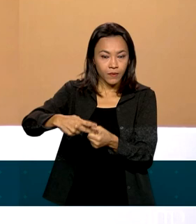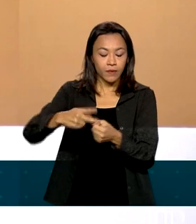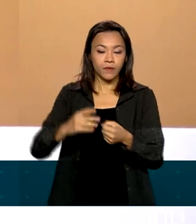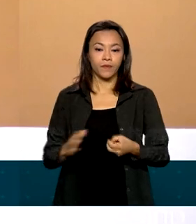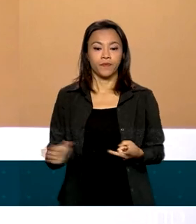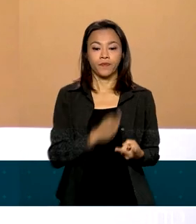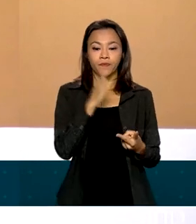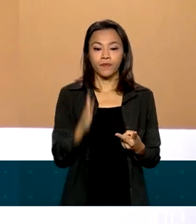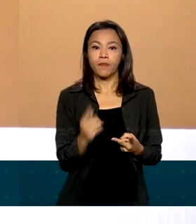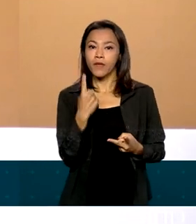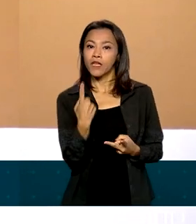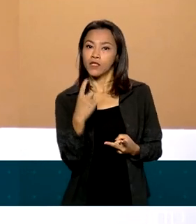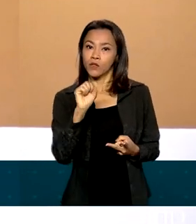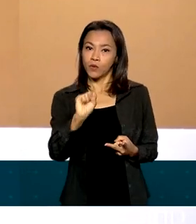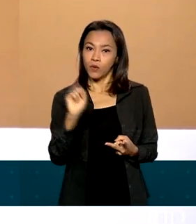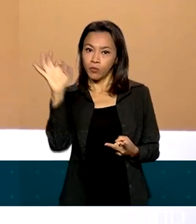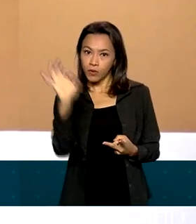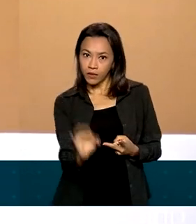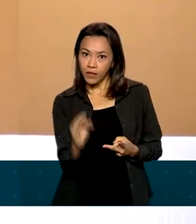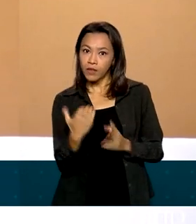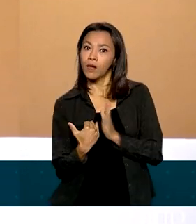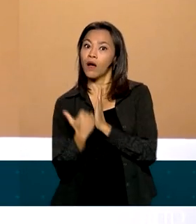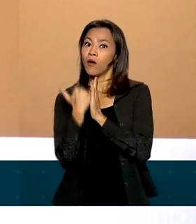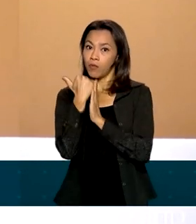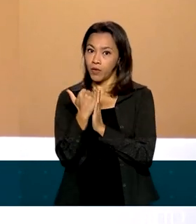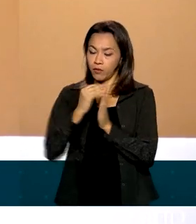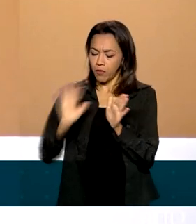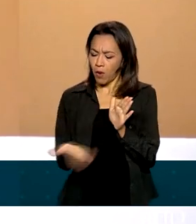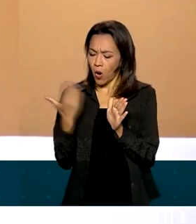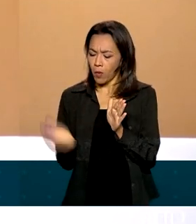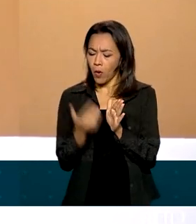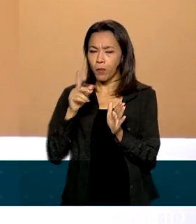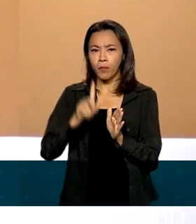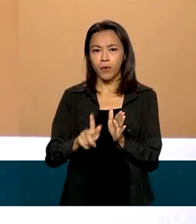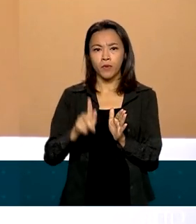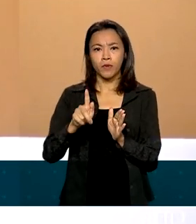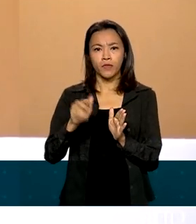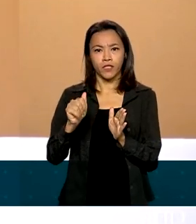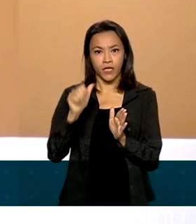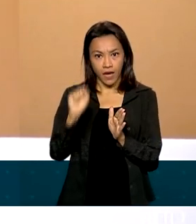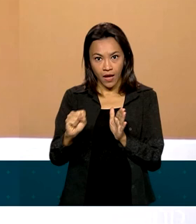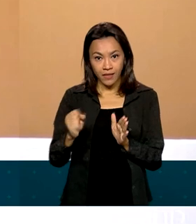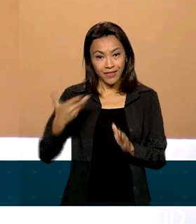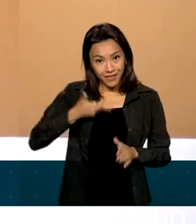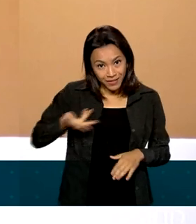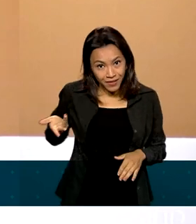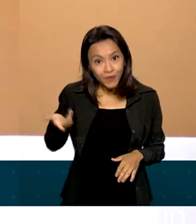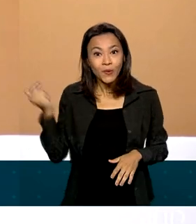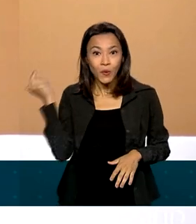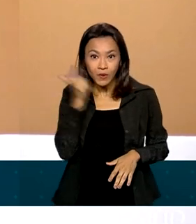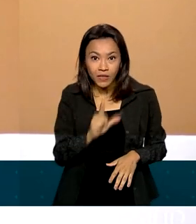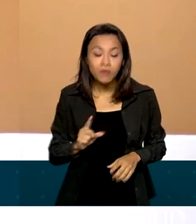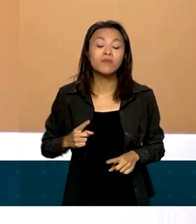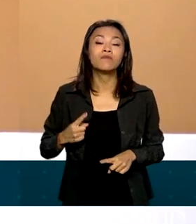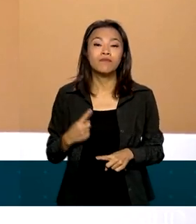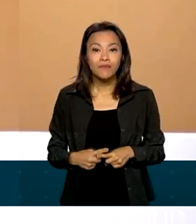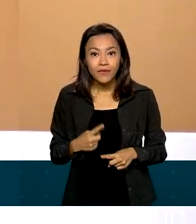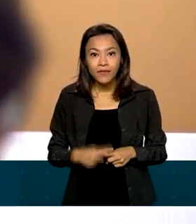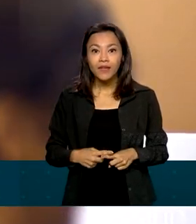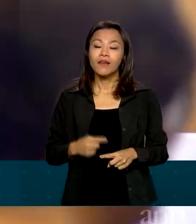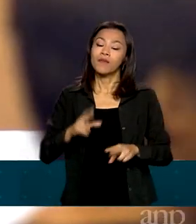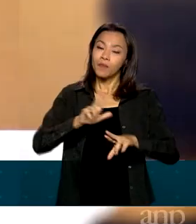18% no aumento da produção de gás natural, e isso só é possível com a